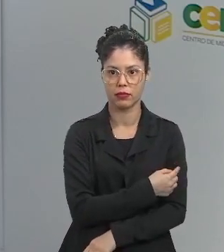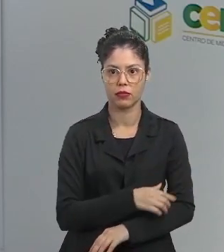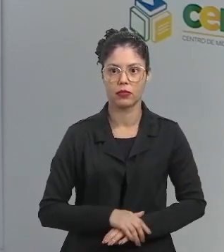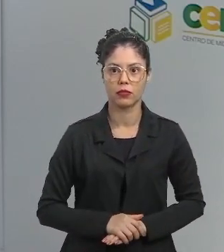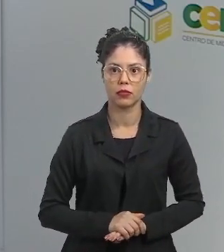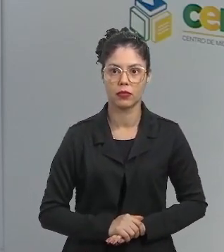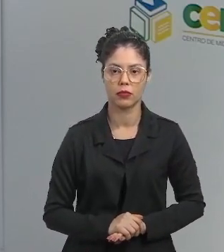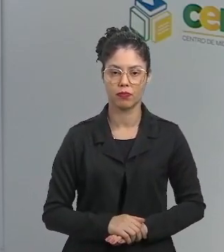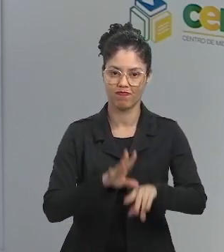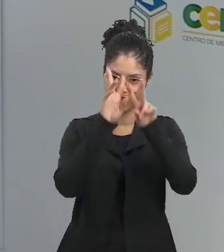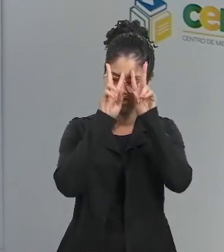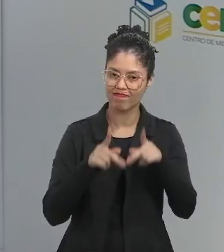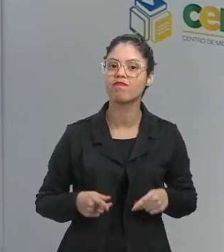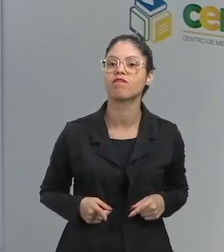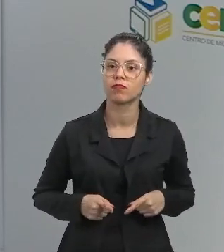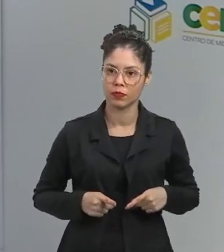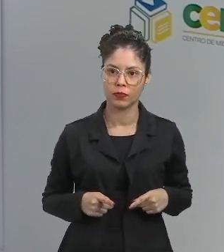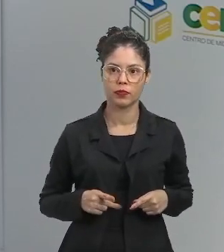nosso, humano.